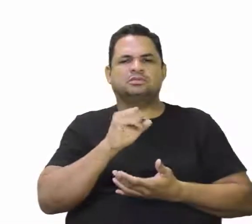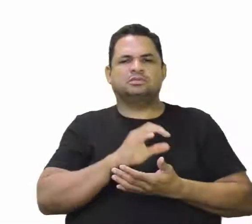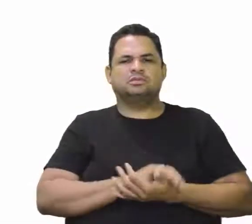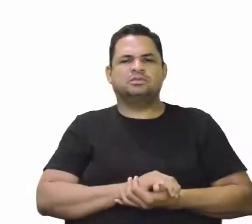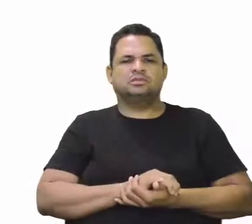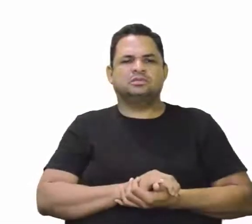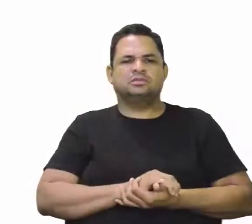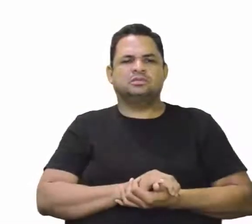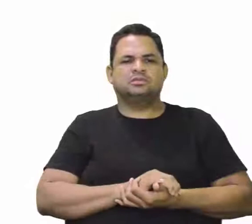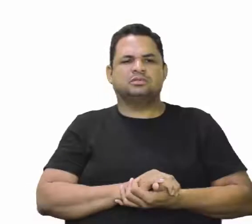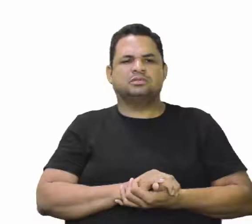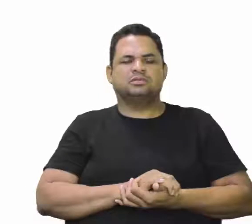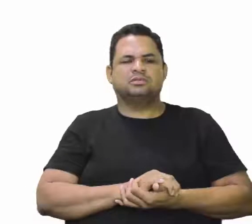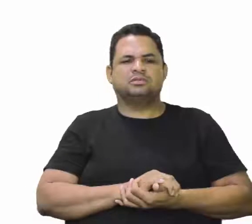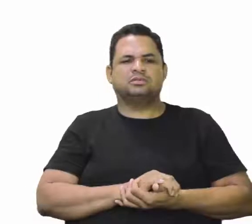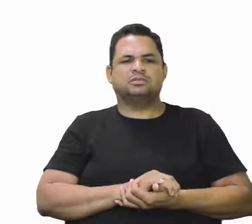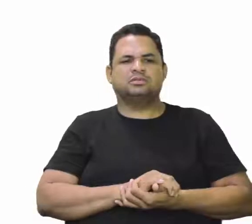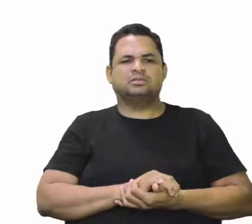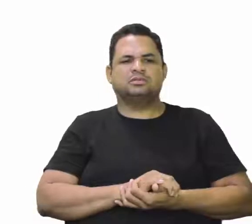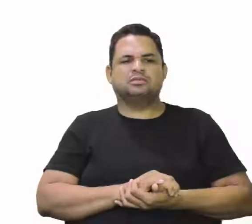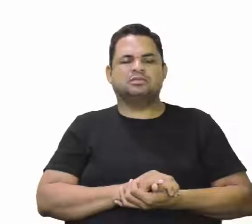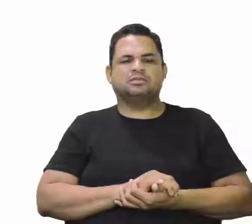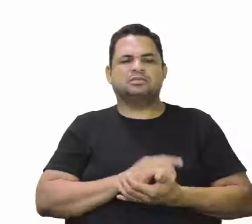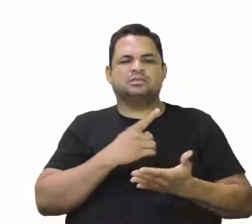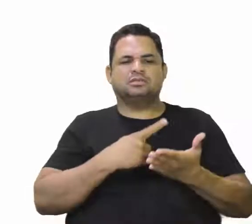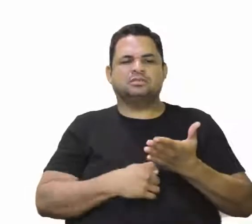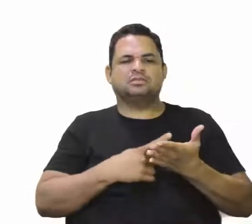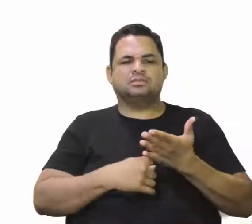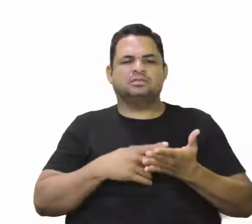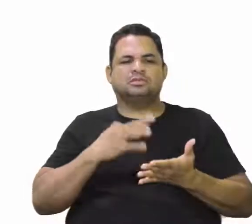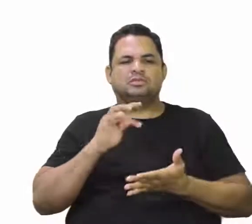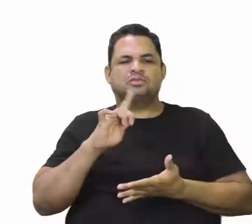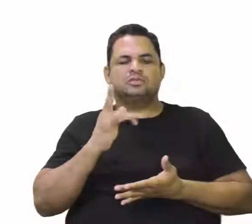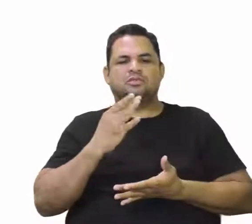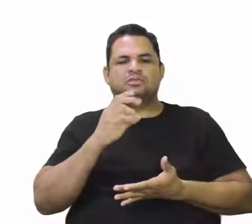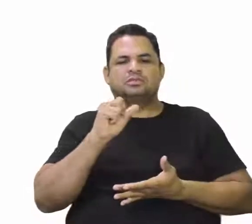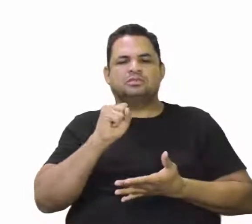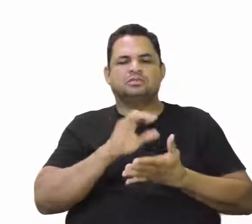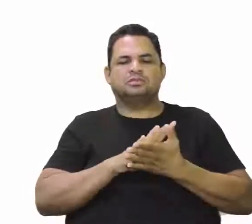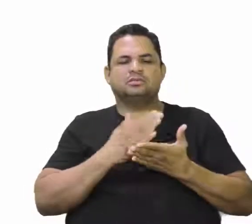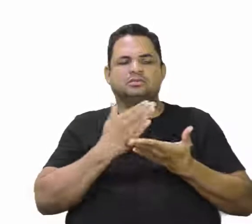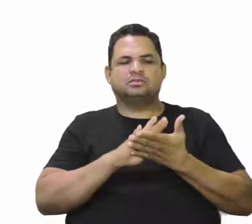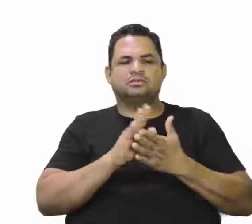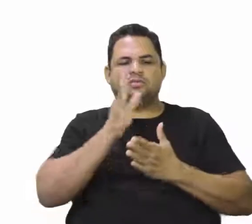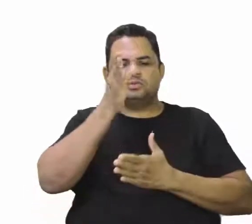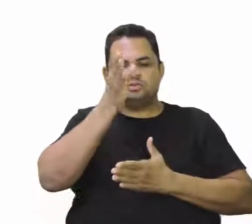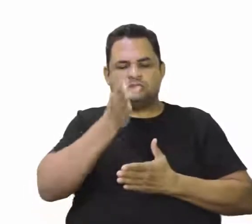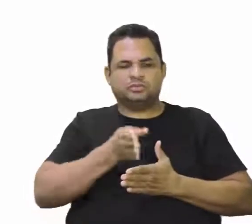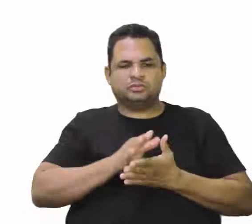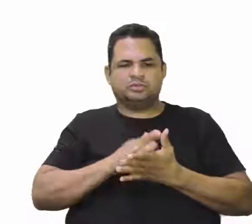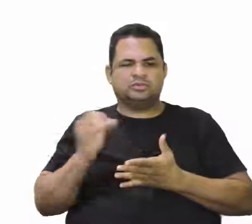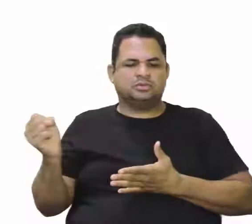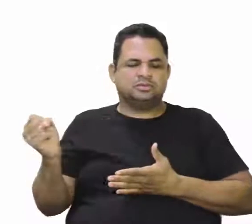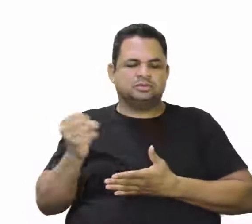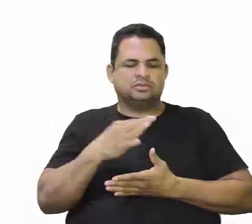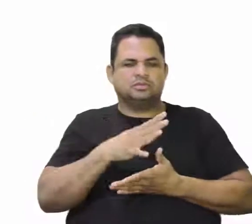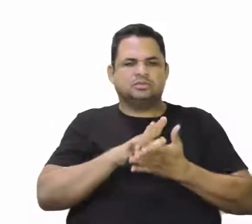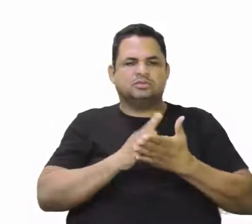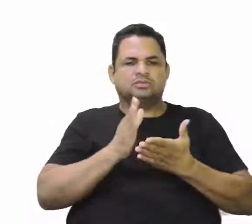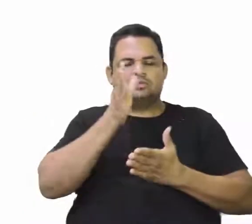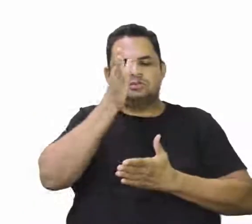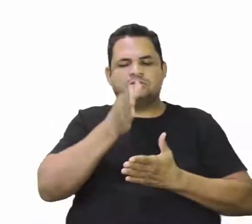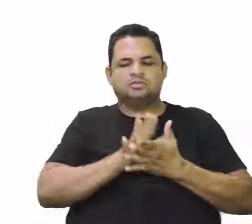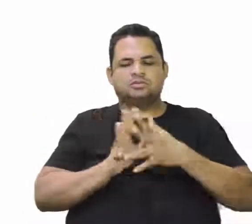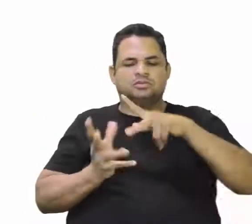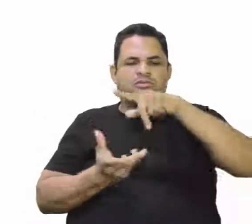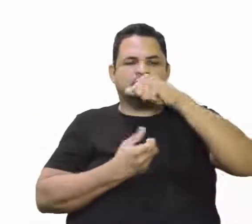desculpa, tratado de Petrópolis, tratado de Tordesilhas. O tratado de Tordesilhas, então, é definida aí uma nova linha imaginária, dividindo o